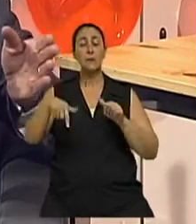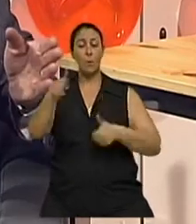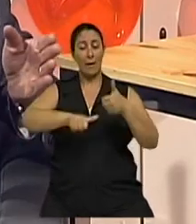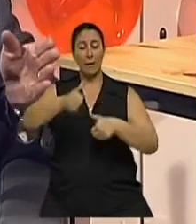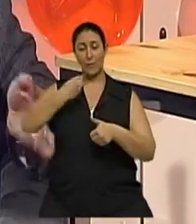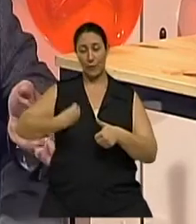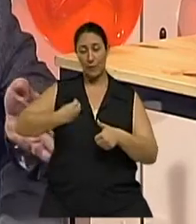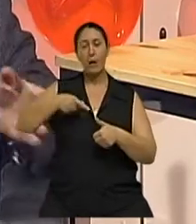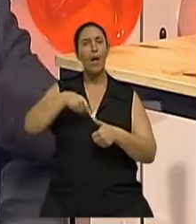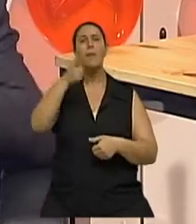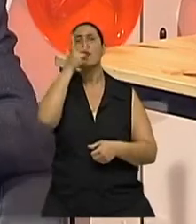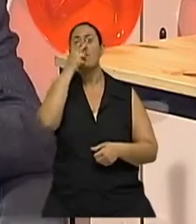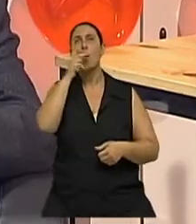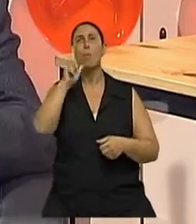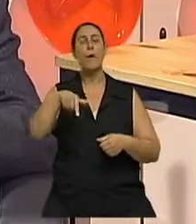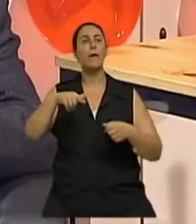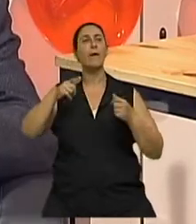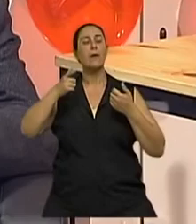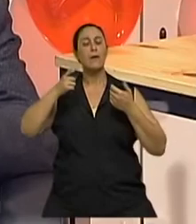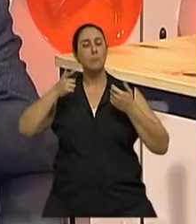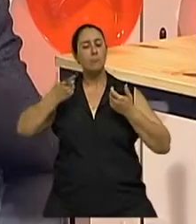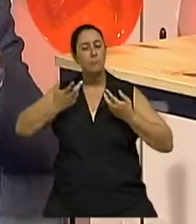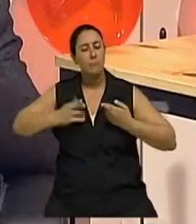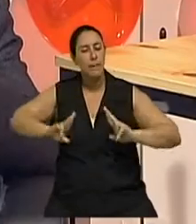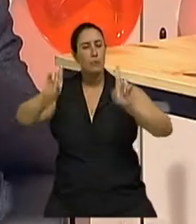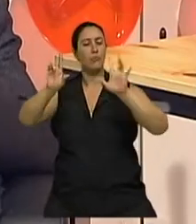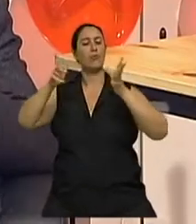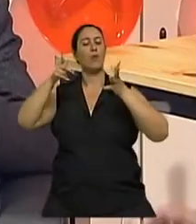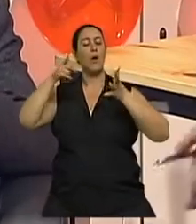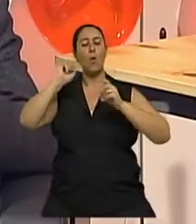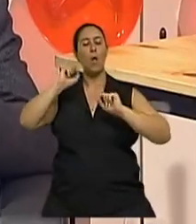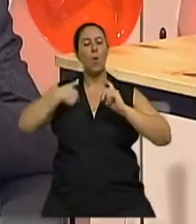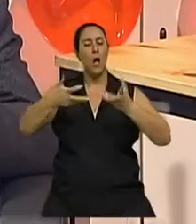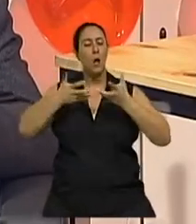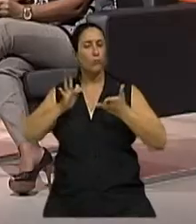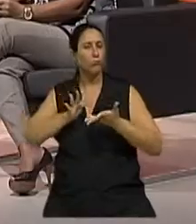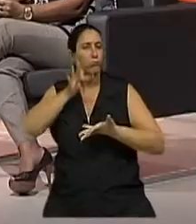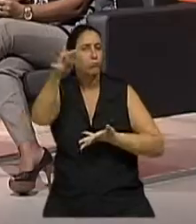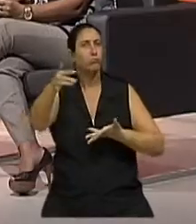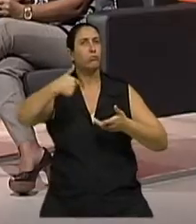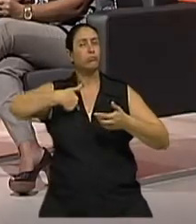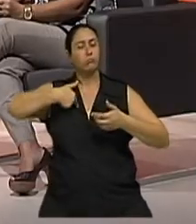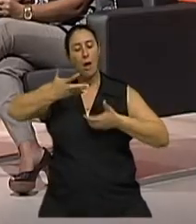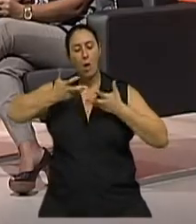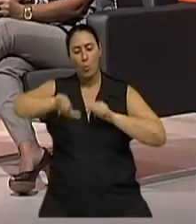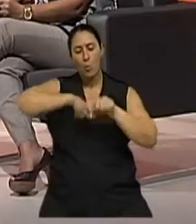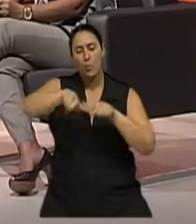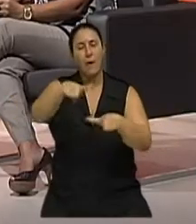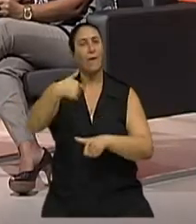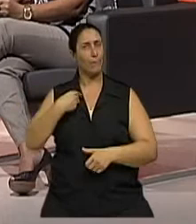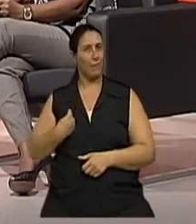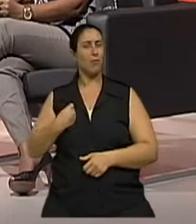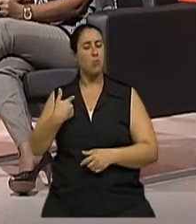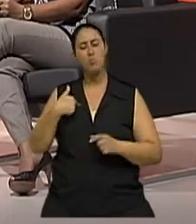as expectativas e as realizações de uma pessoa, quer dizer, isso seria... E esse espaço é que me traz a qualidade de vida. Que traz a qualidade